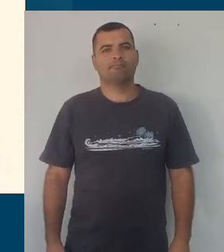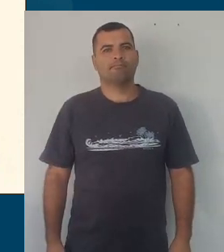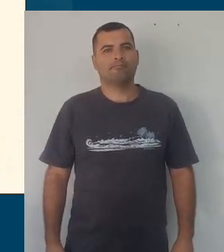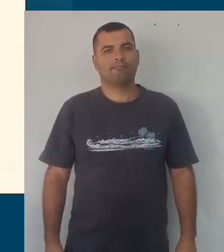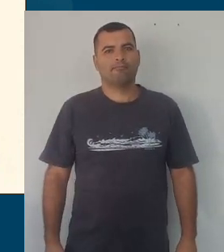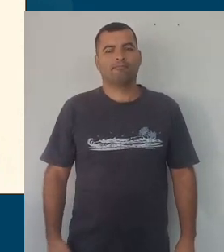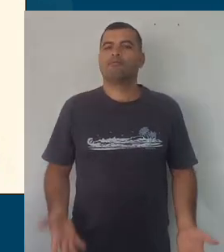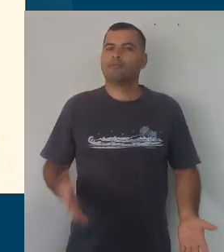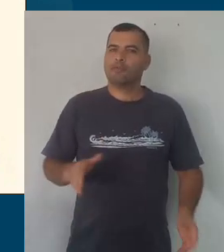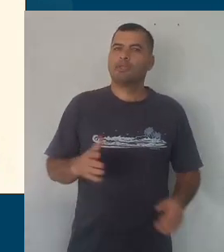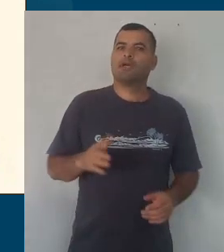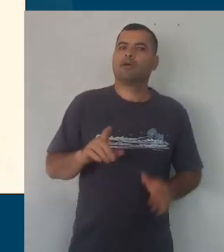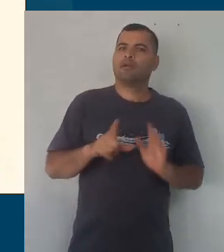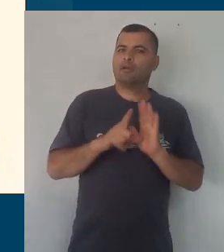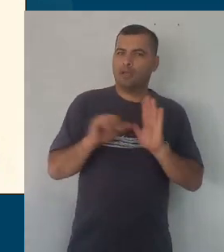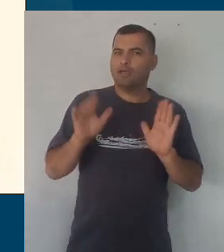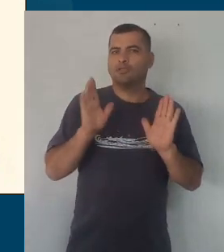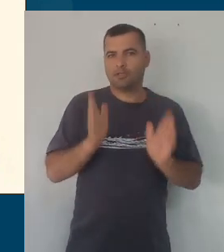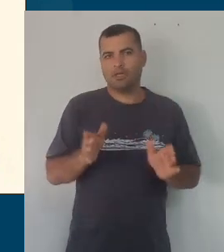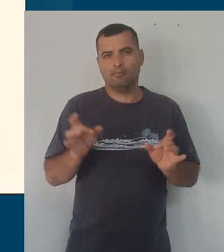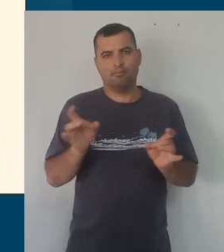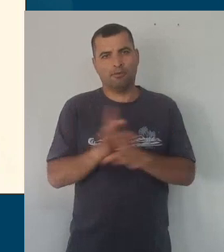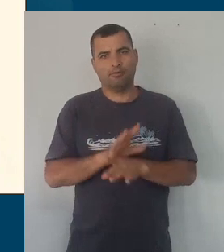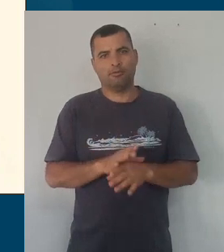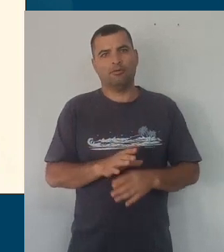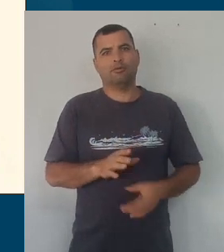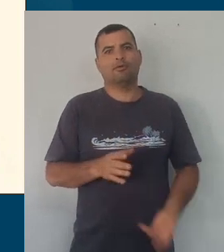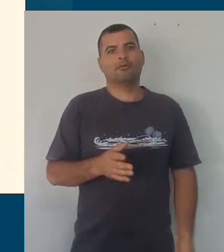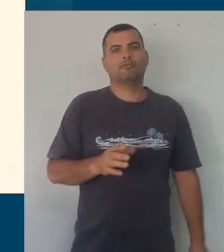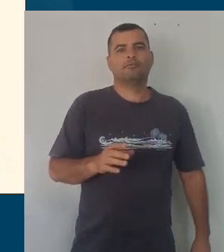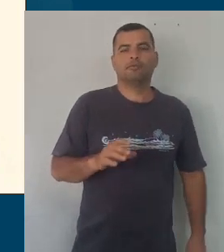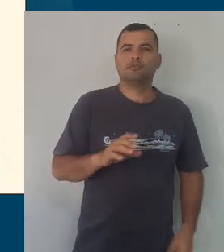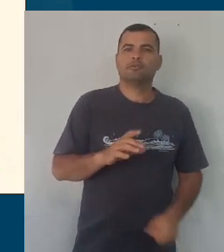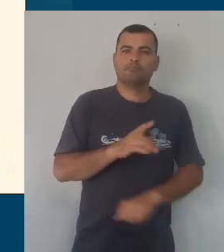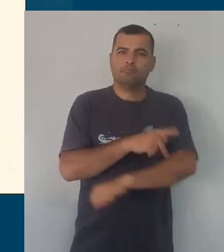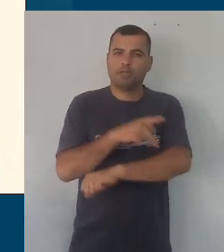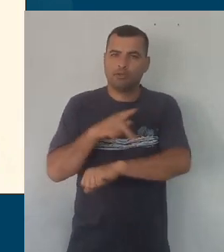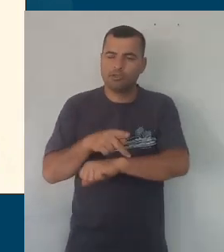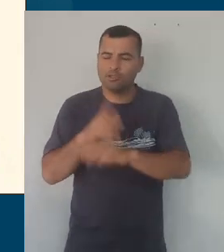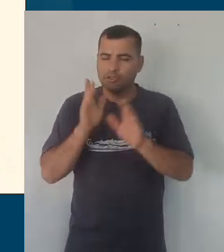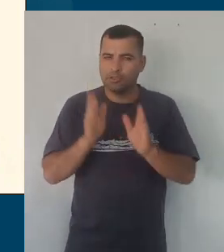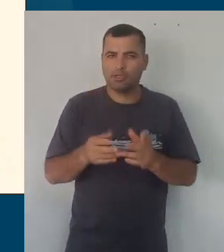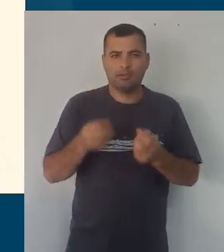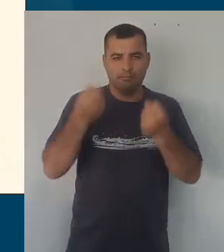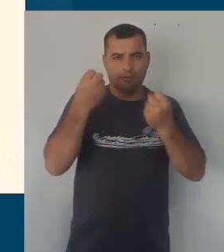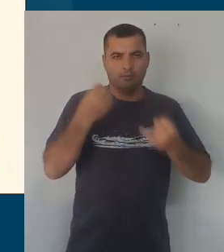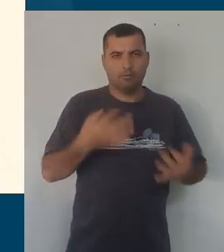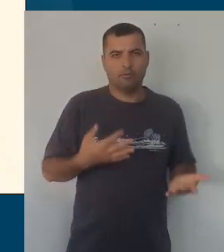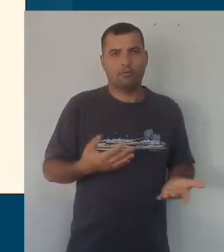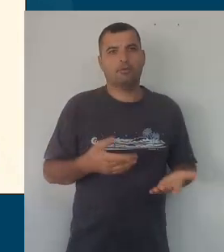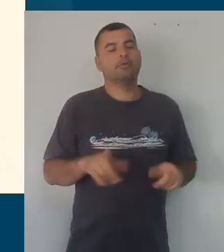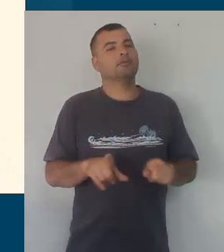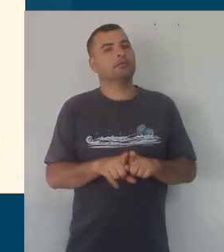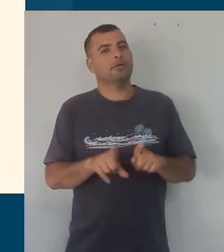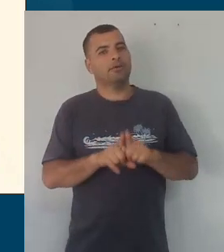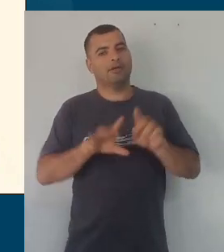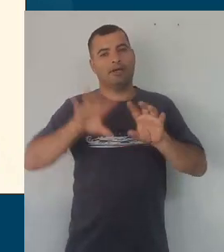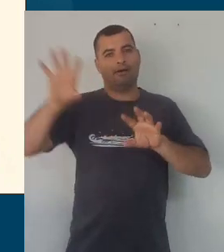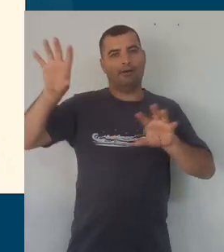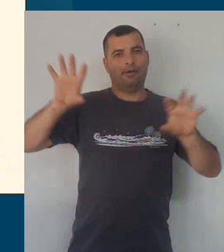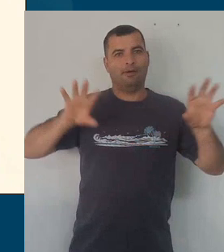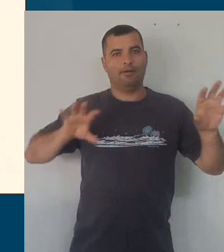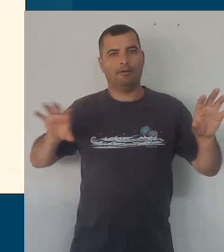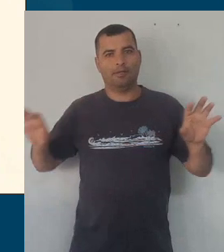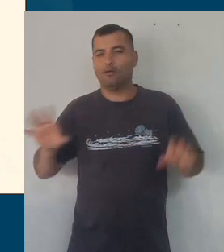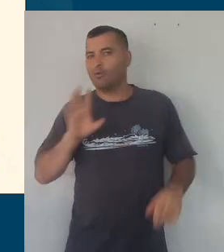Bom, bases legais, pressupostos pedagógicos e estruturantes, e aí vamos entrar exatamente nas áreas,